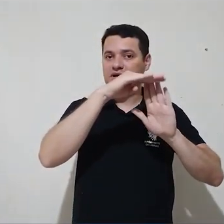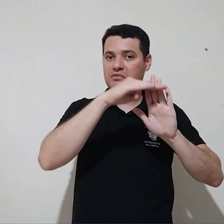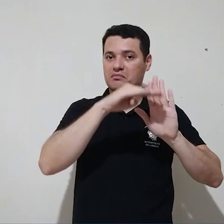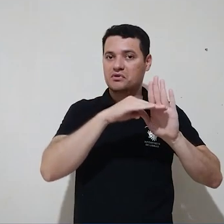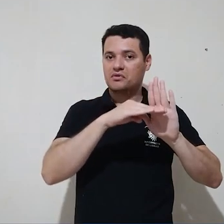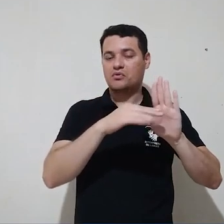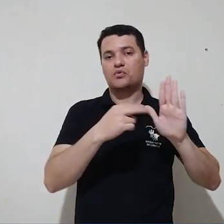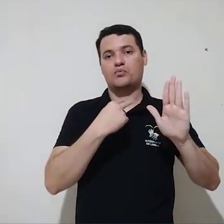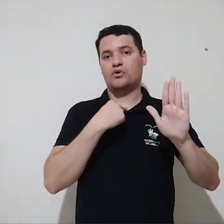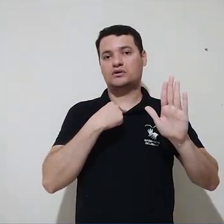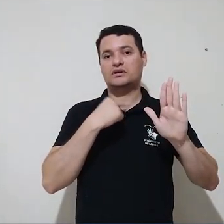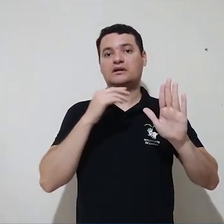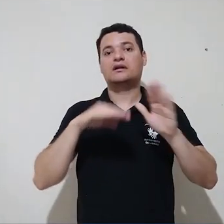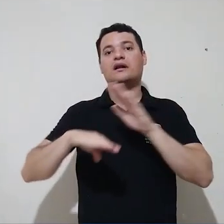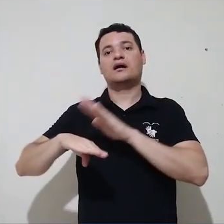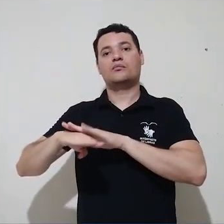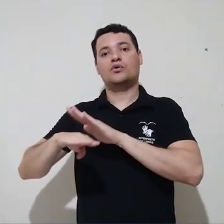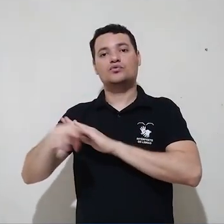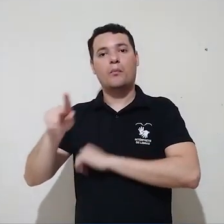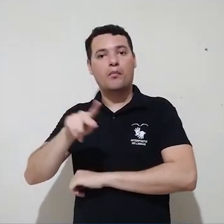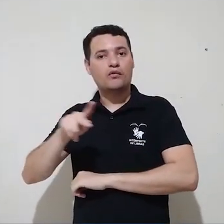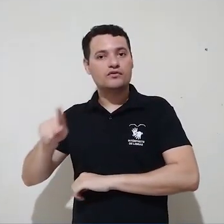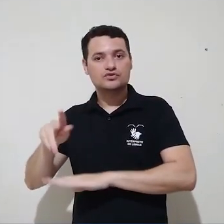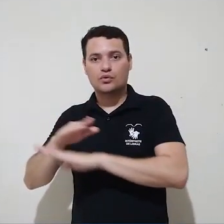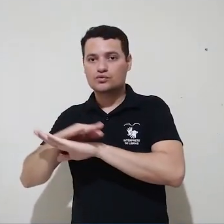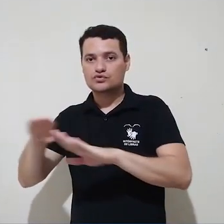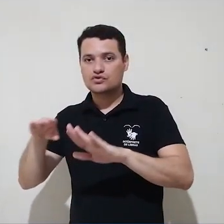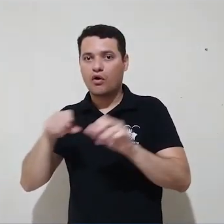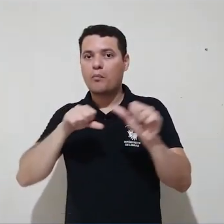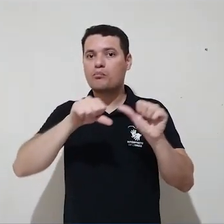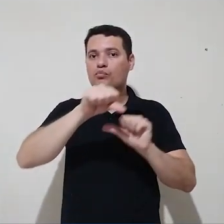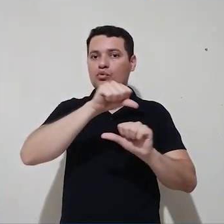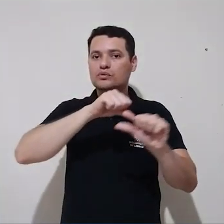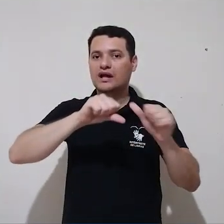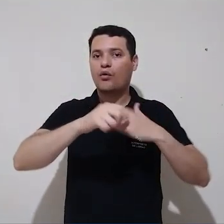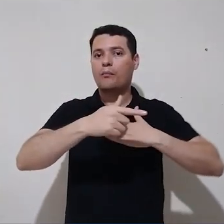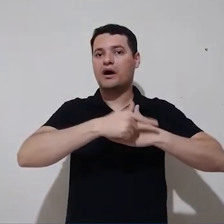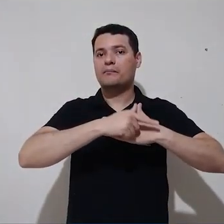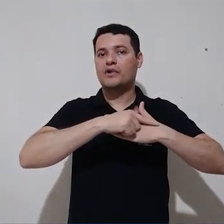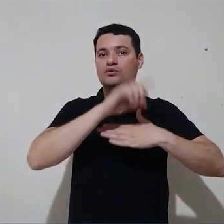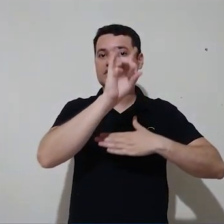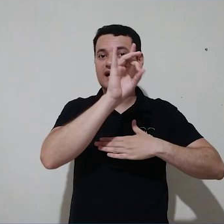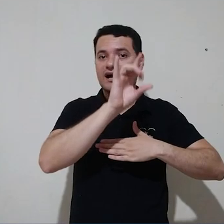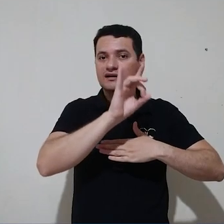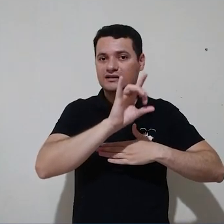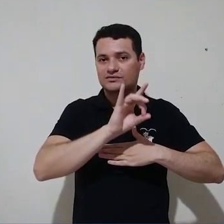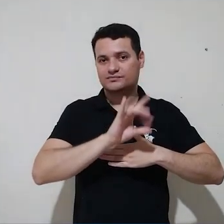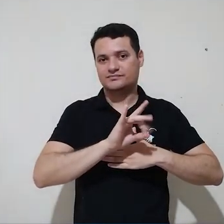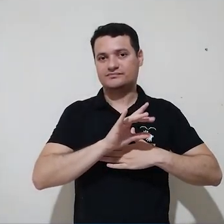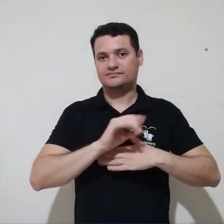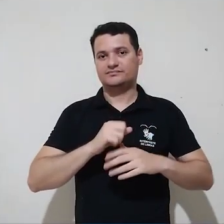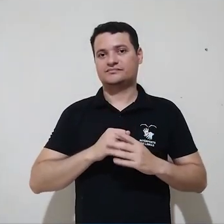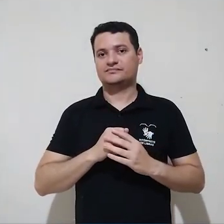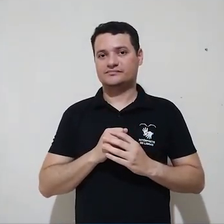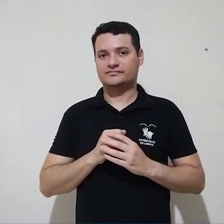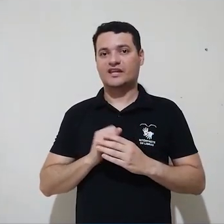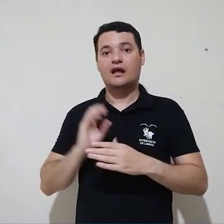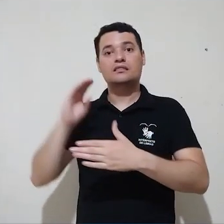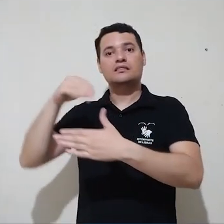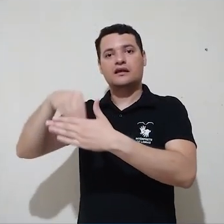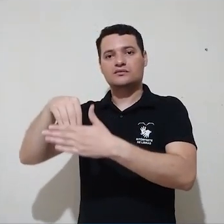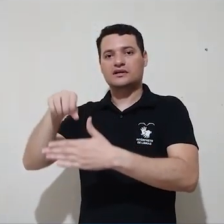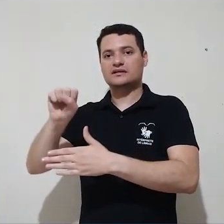situação típica do professor, mas, como professor, é possível fazer alterações em grupos. Dentro da SEAD,